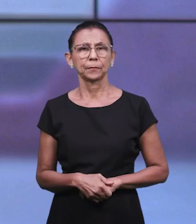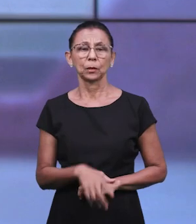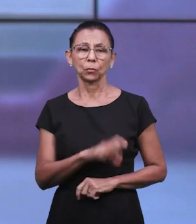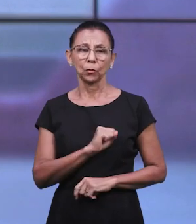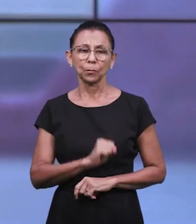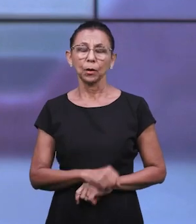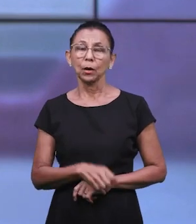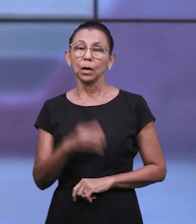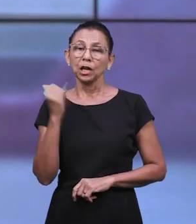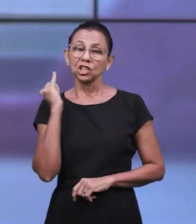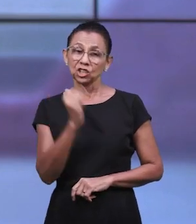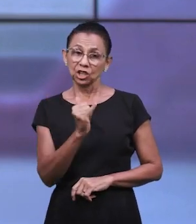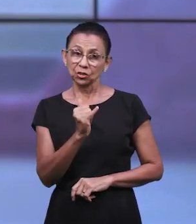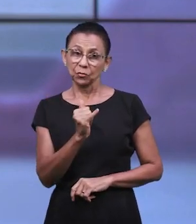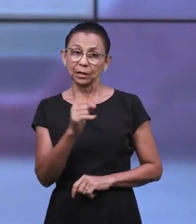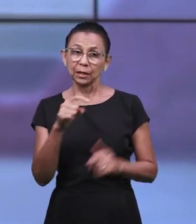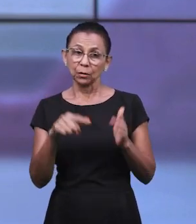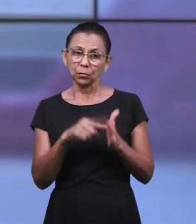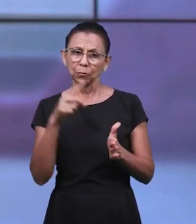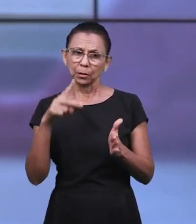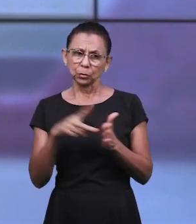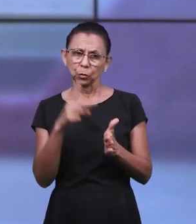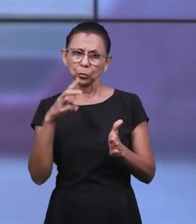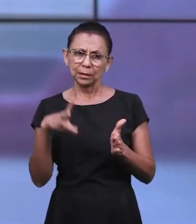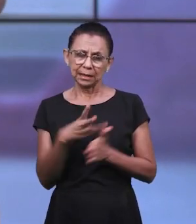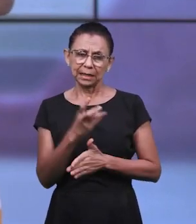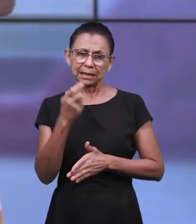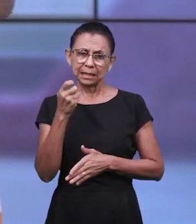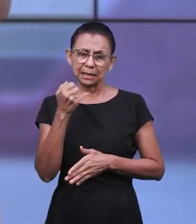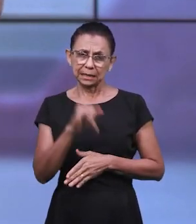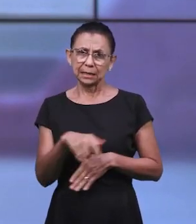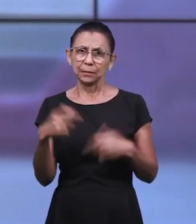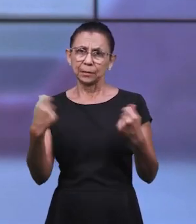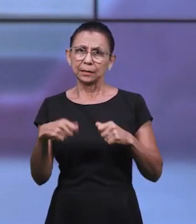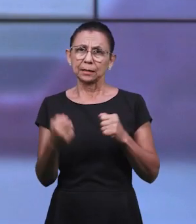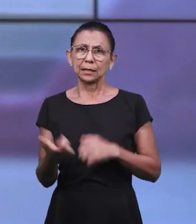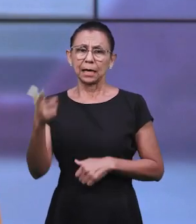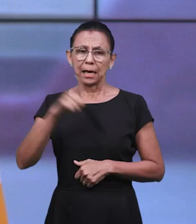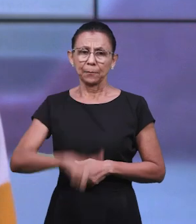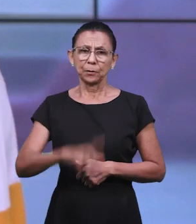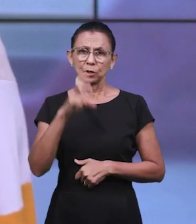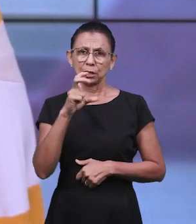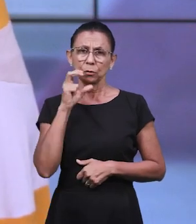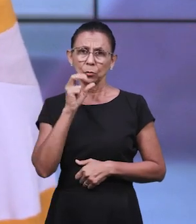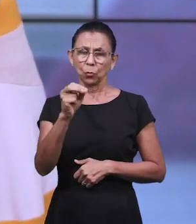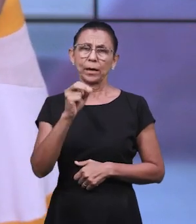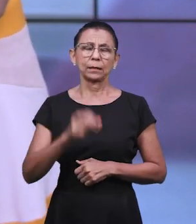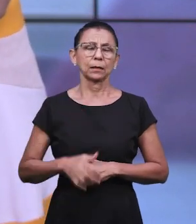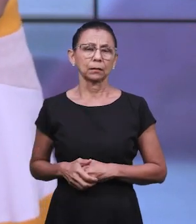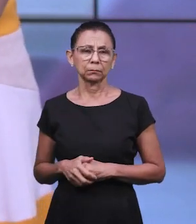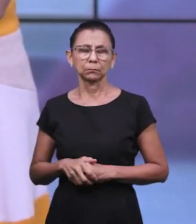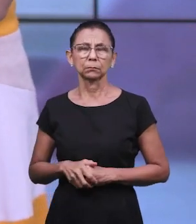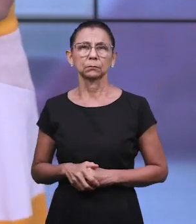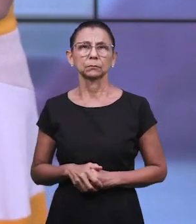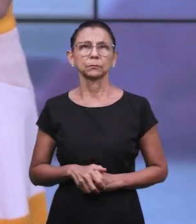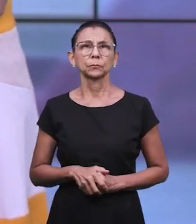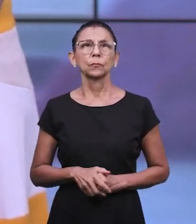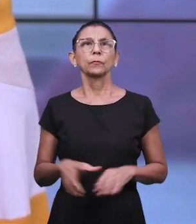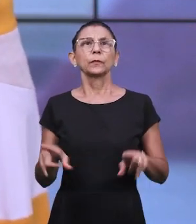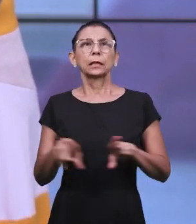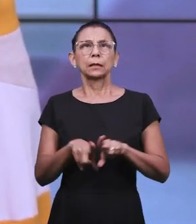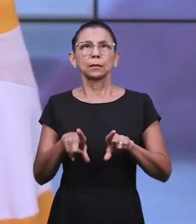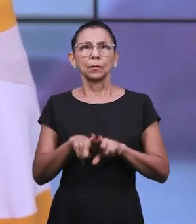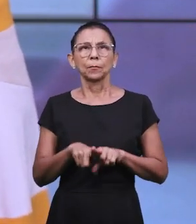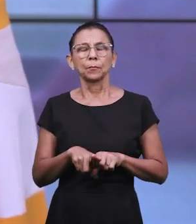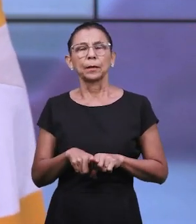três vezes, mas se for cinquenta, nós vamos repetir. E a palavra registra no livro de Esther 4, 13, que